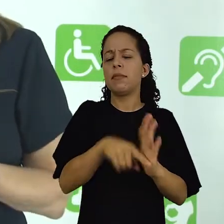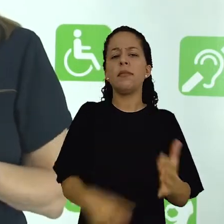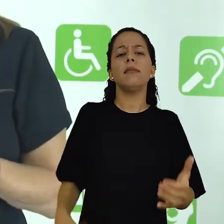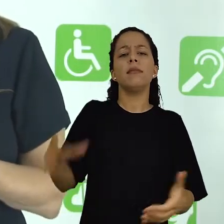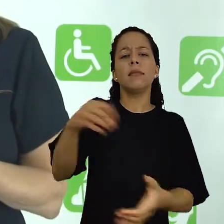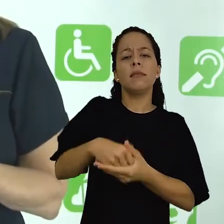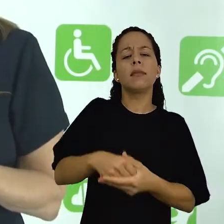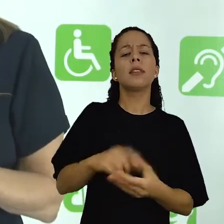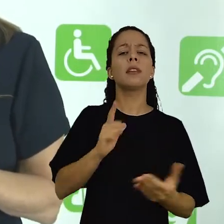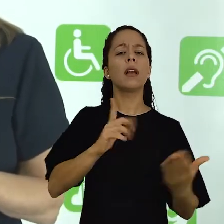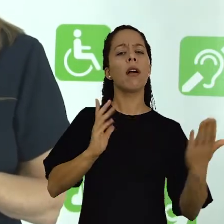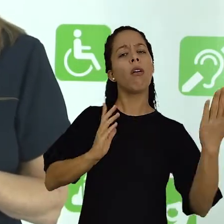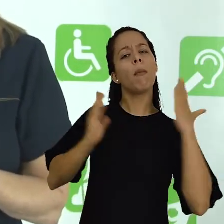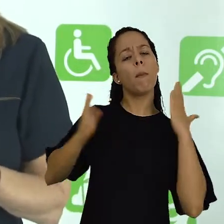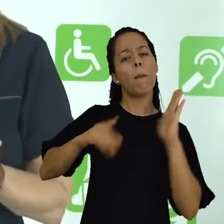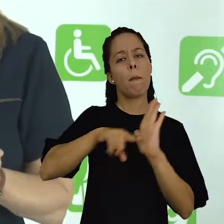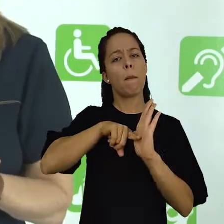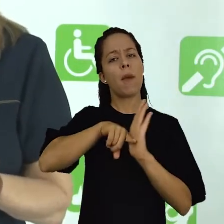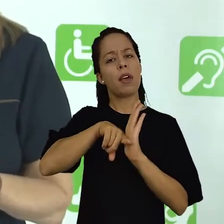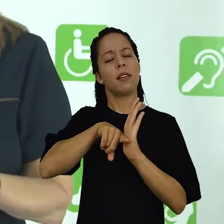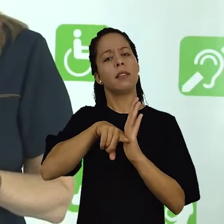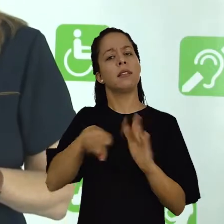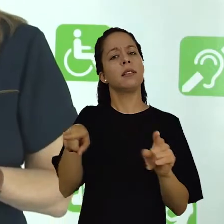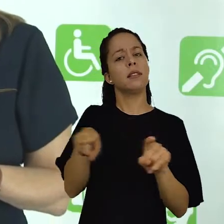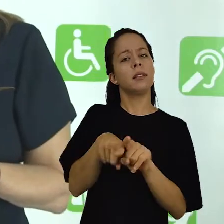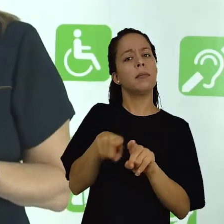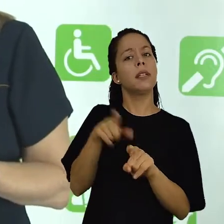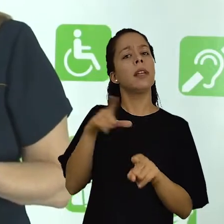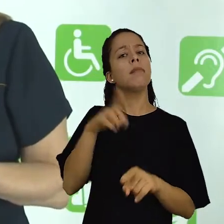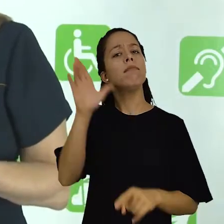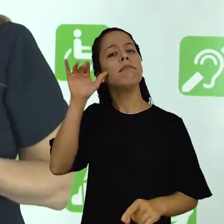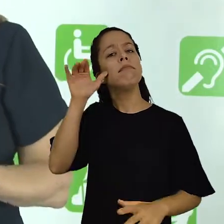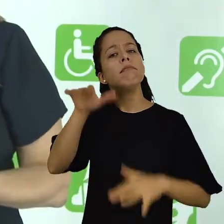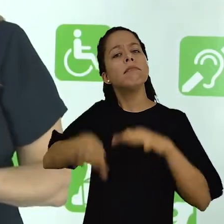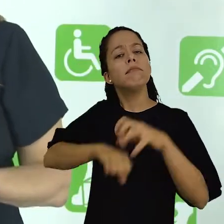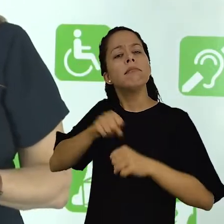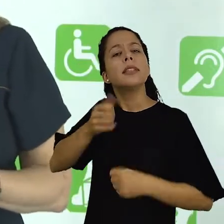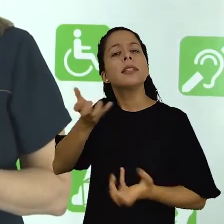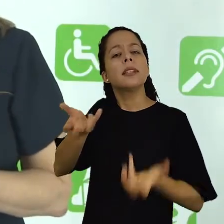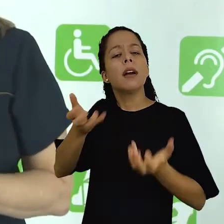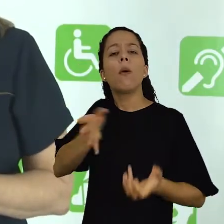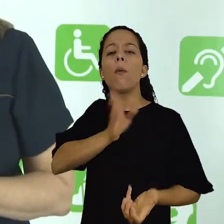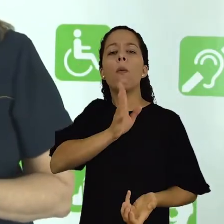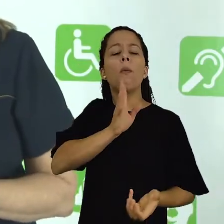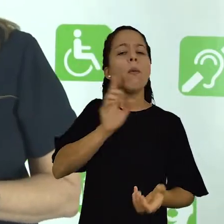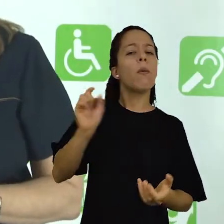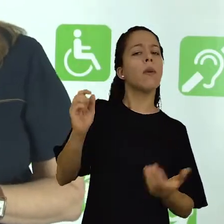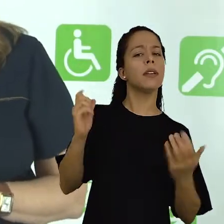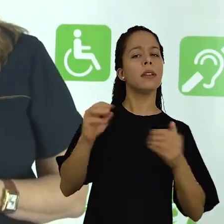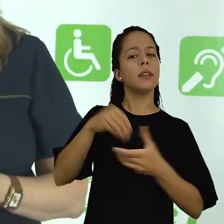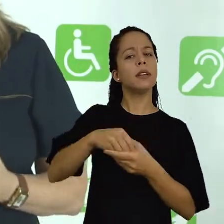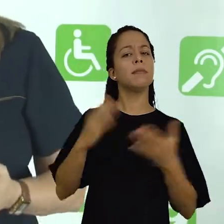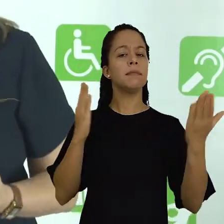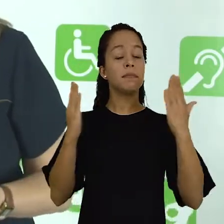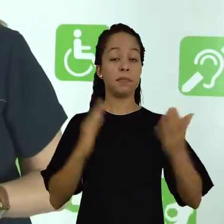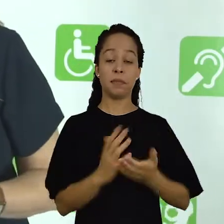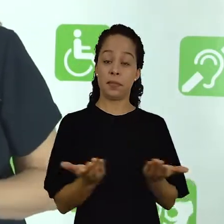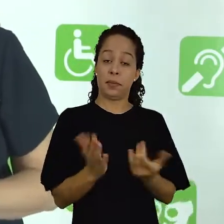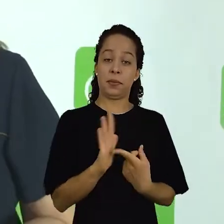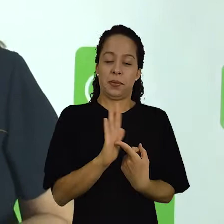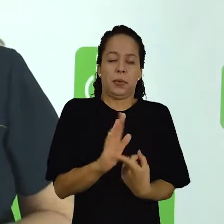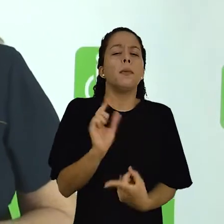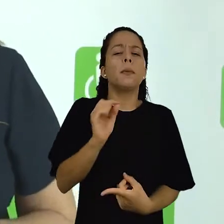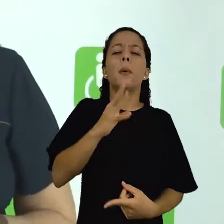Qual a relação que há entre a pesquisa e o que se busca conhecer? Então vamos conversar um pouquinho sobre o que é o